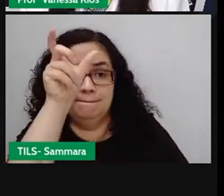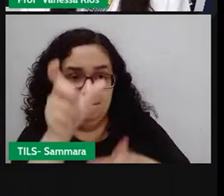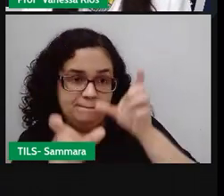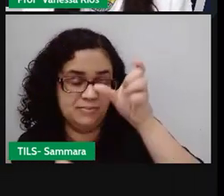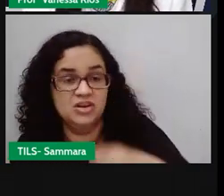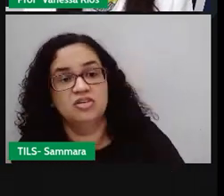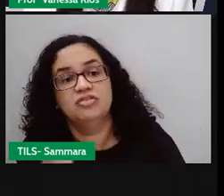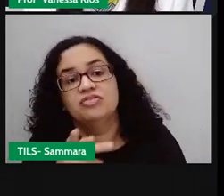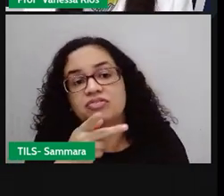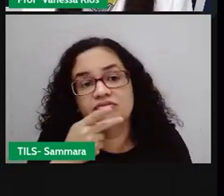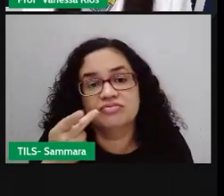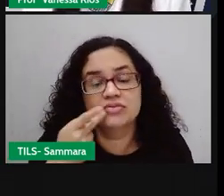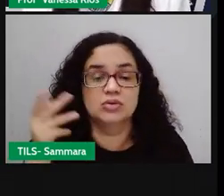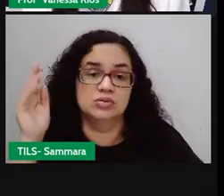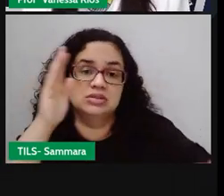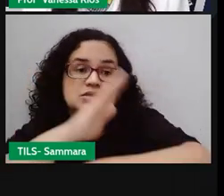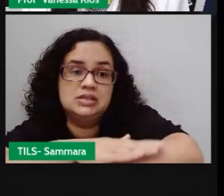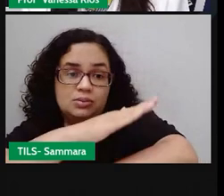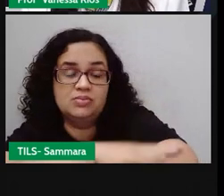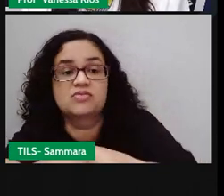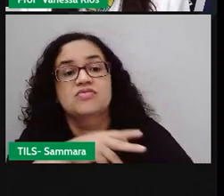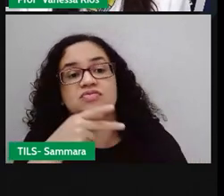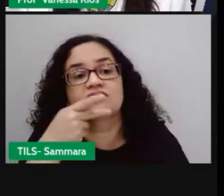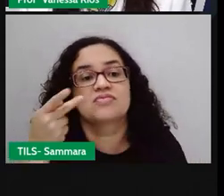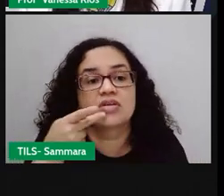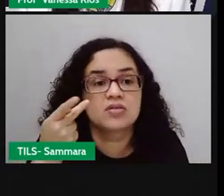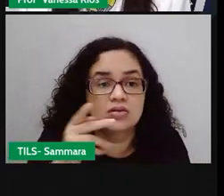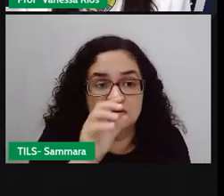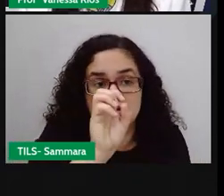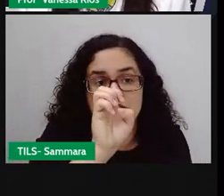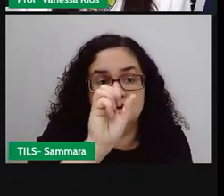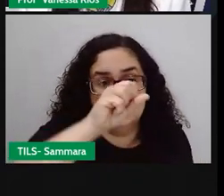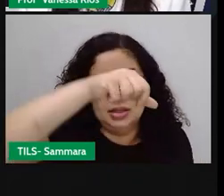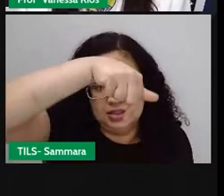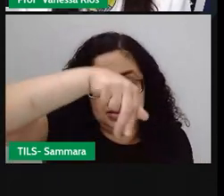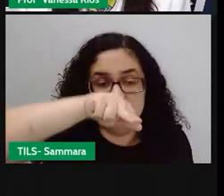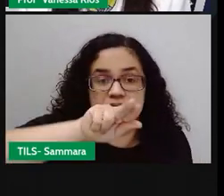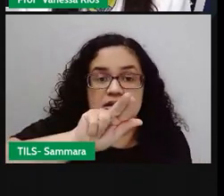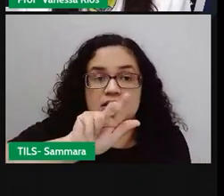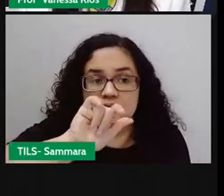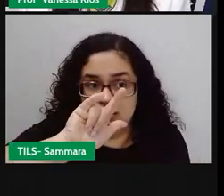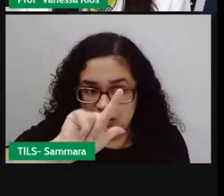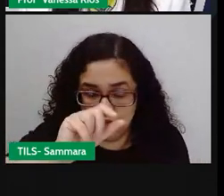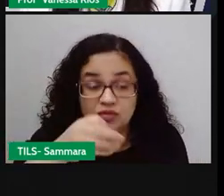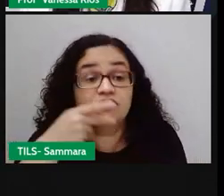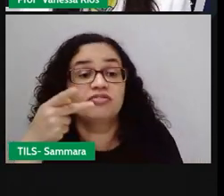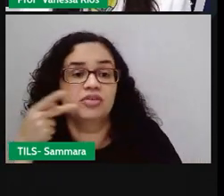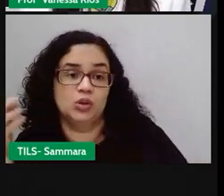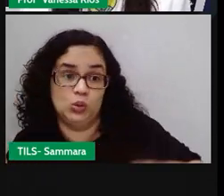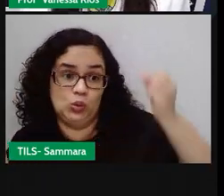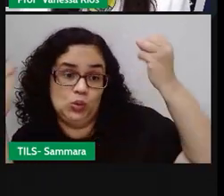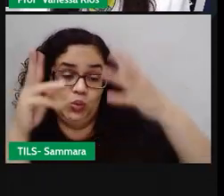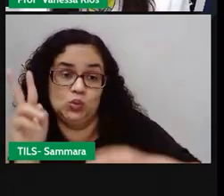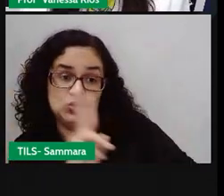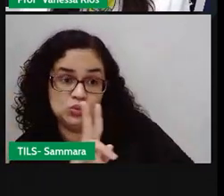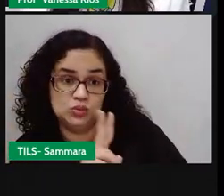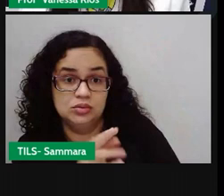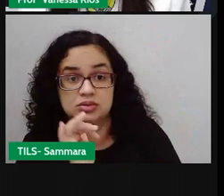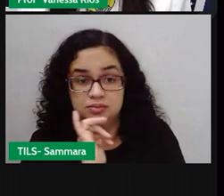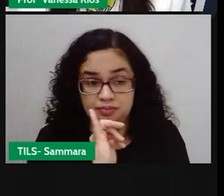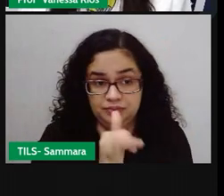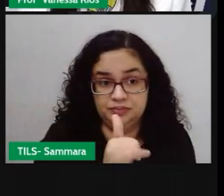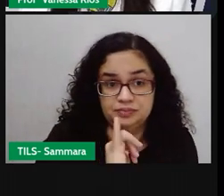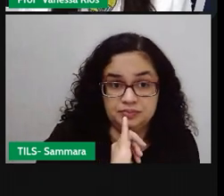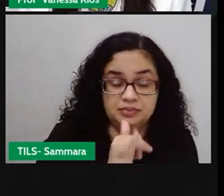falou, o sapo falou, o esquilo disse. E aí, aparece sempre o uso dos dois pontos.